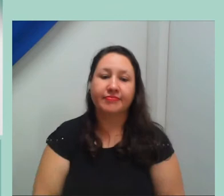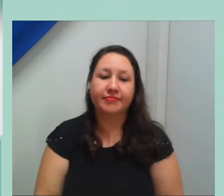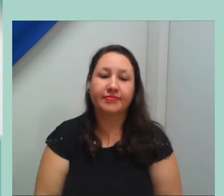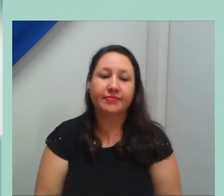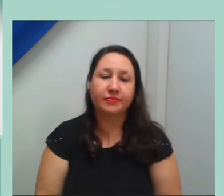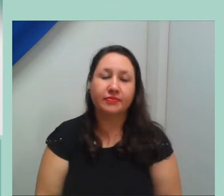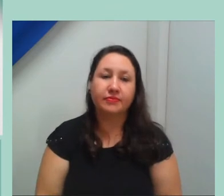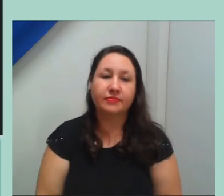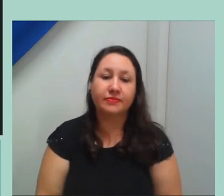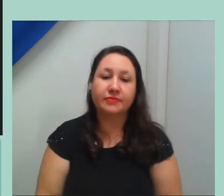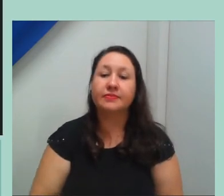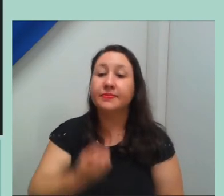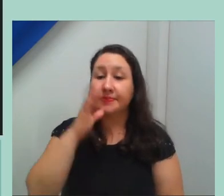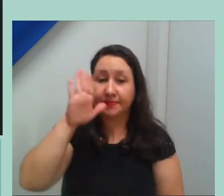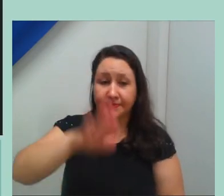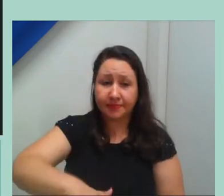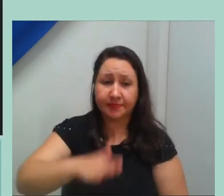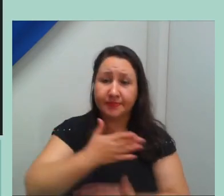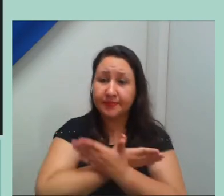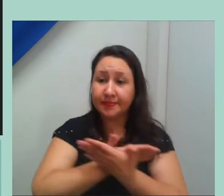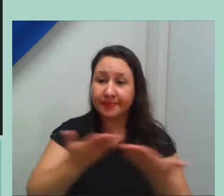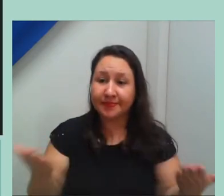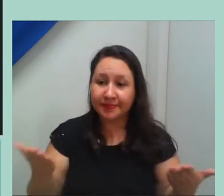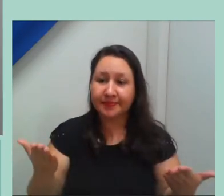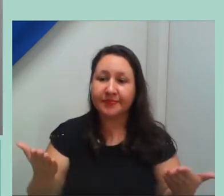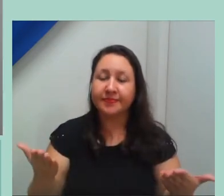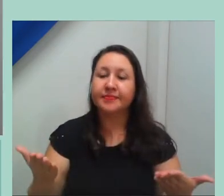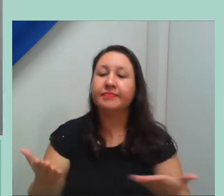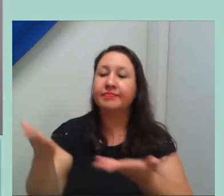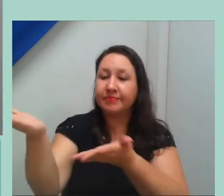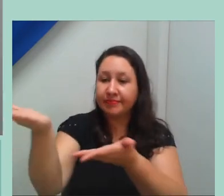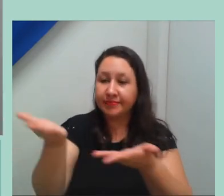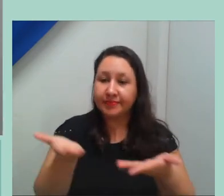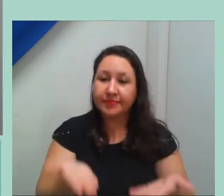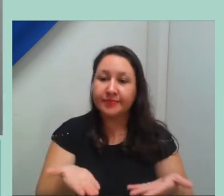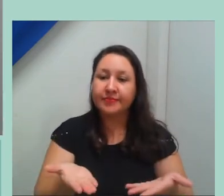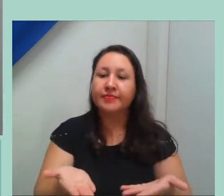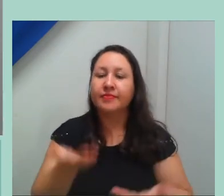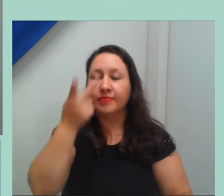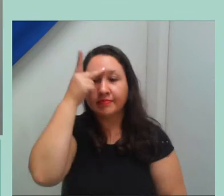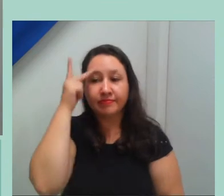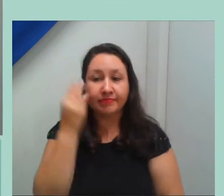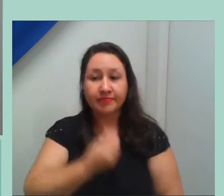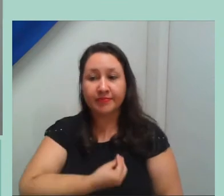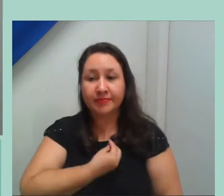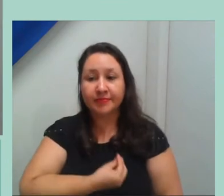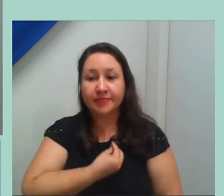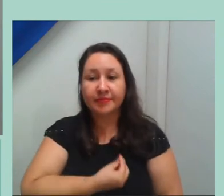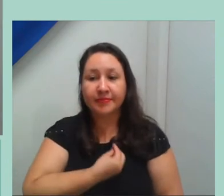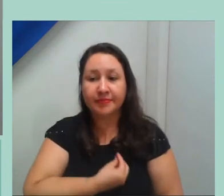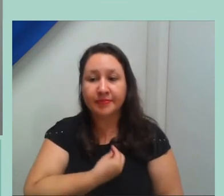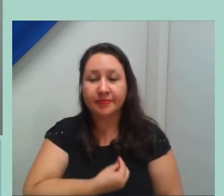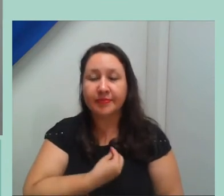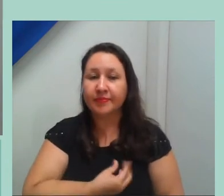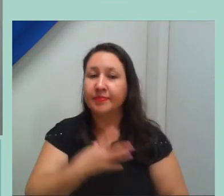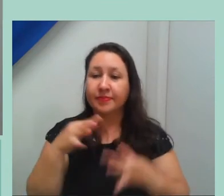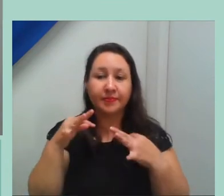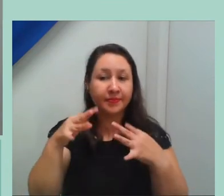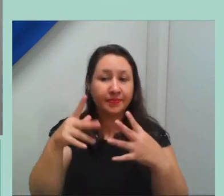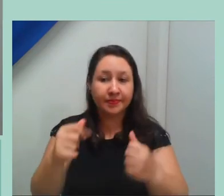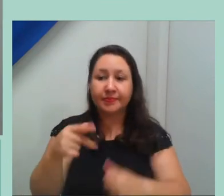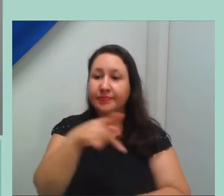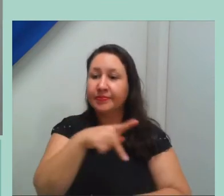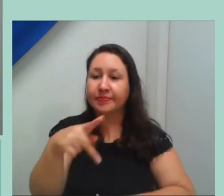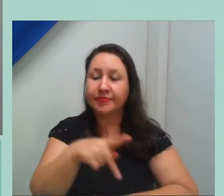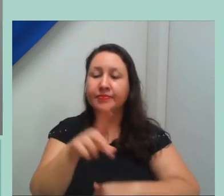Boa tarde a todos. Cumprimentar a mesa aqui, eu sou do professor Guiracidanda, representando aí a magnífica reitora, os